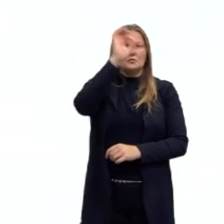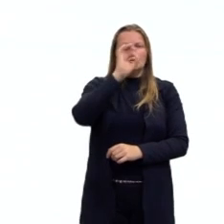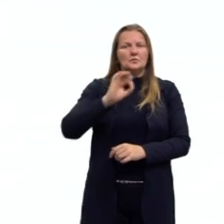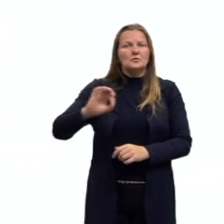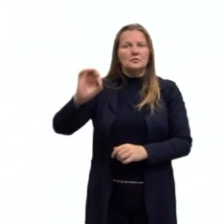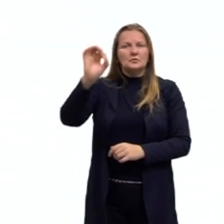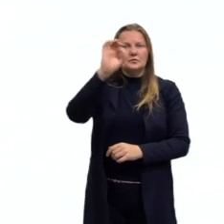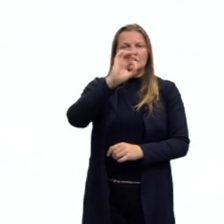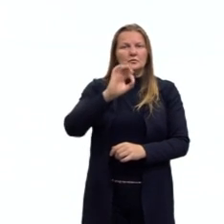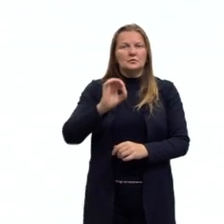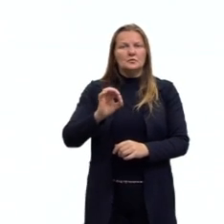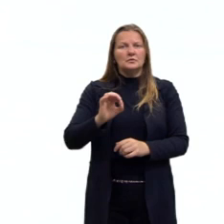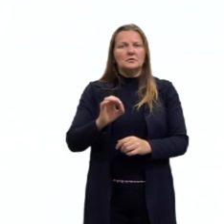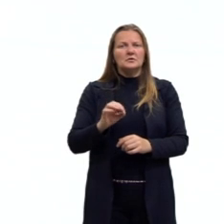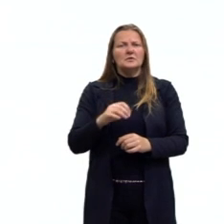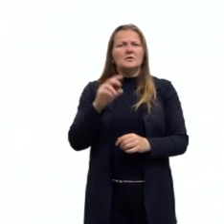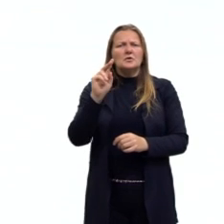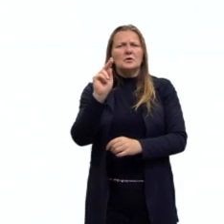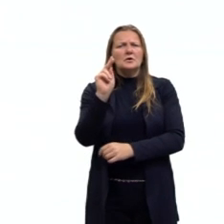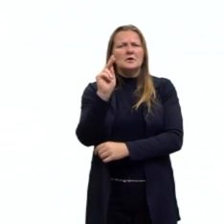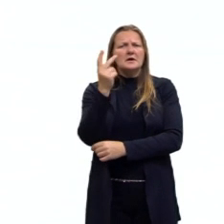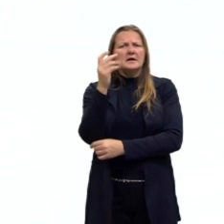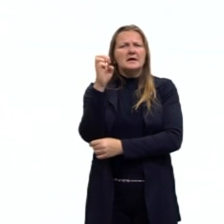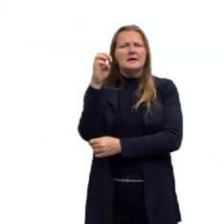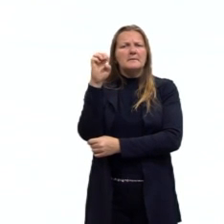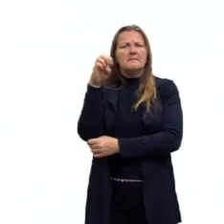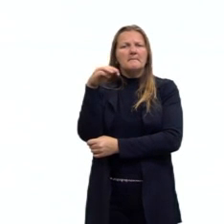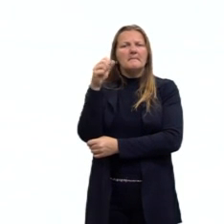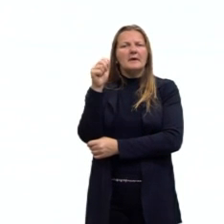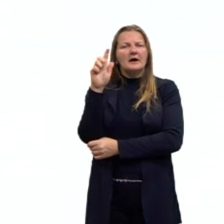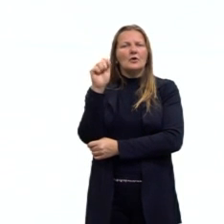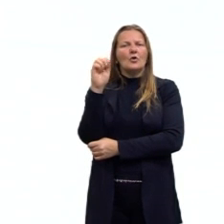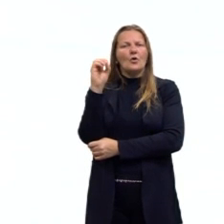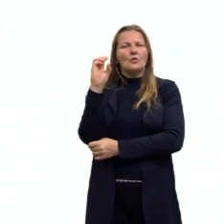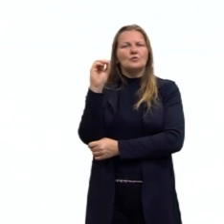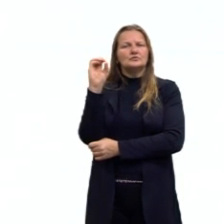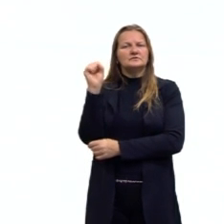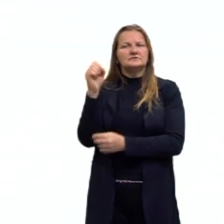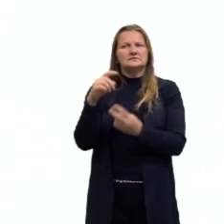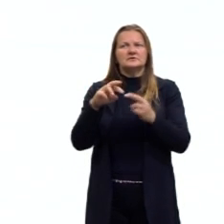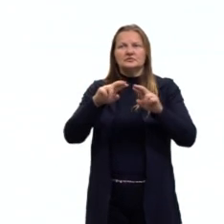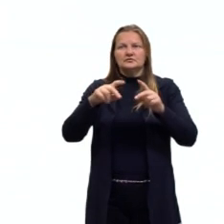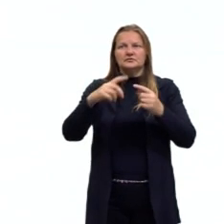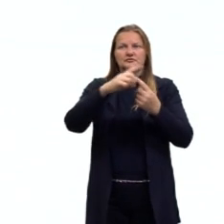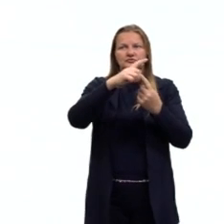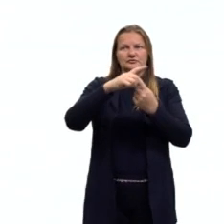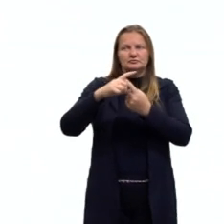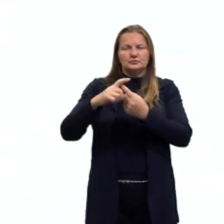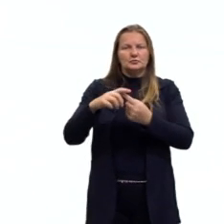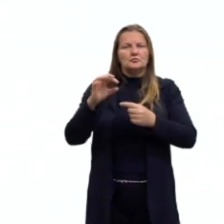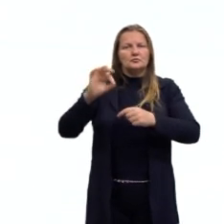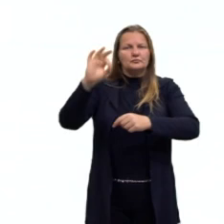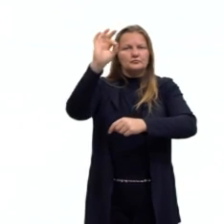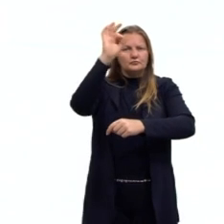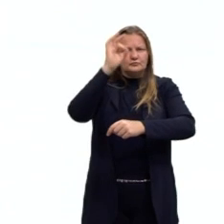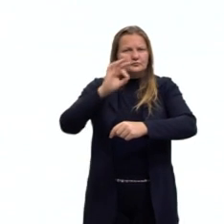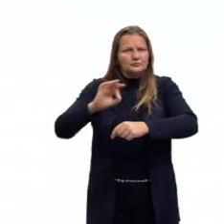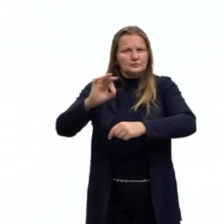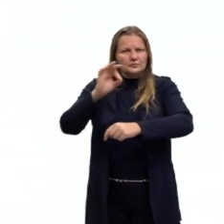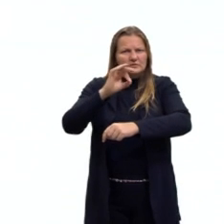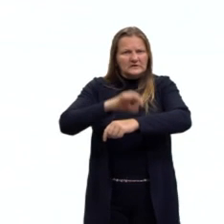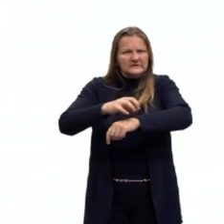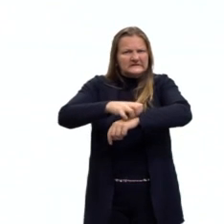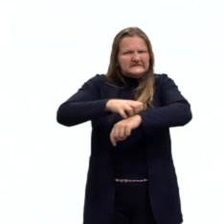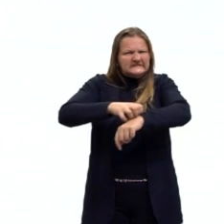hemagogos e sabetes, tá? Então, dois gêneros diferentes aí de mosquitos que também